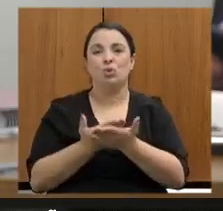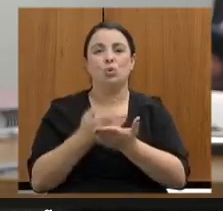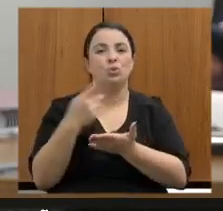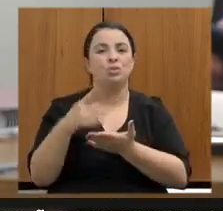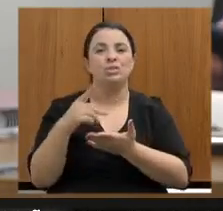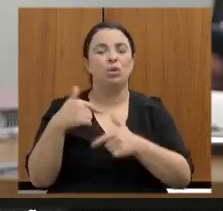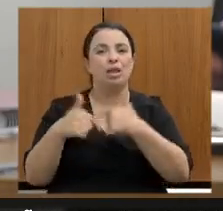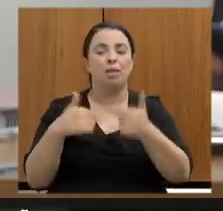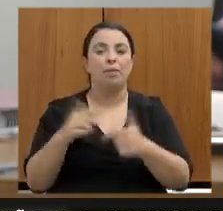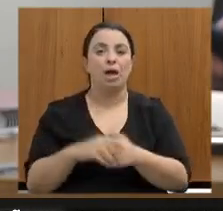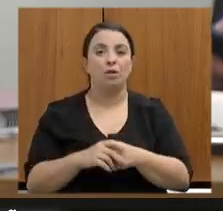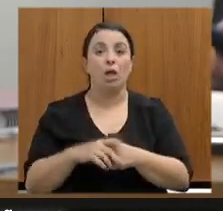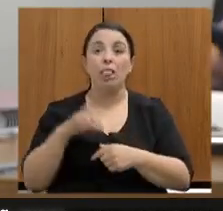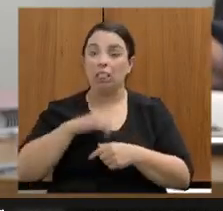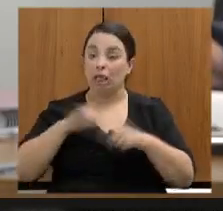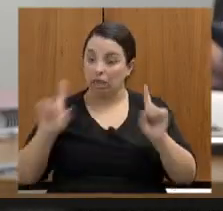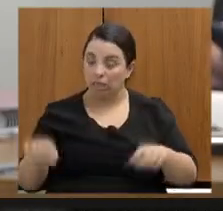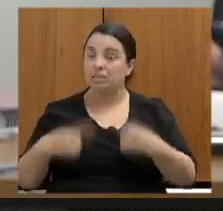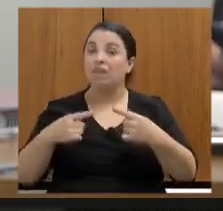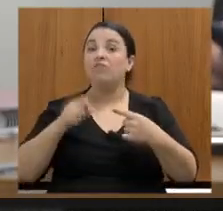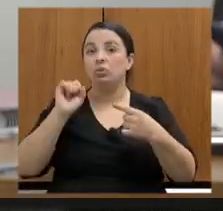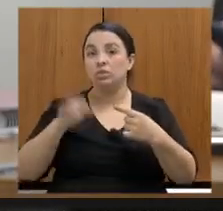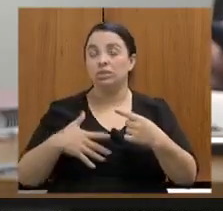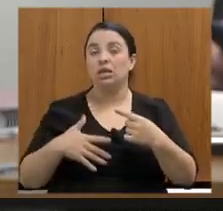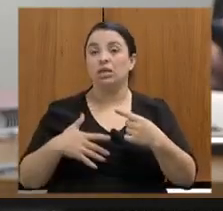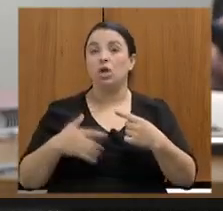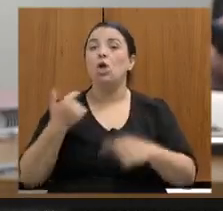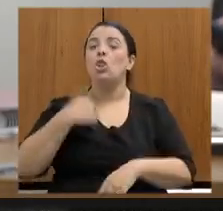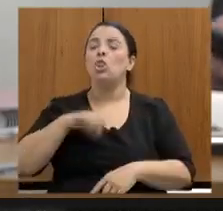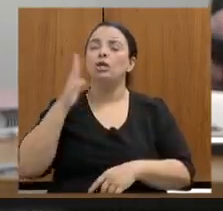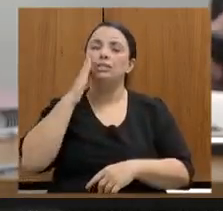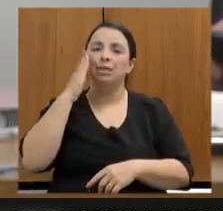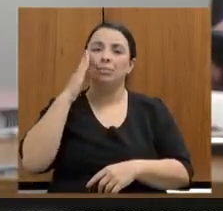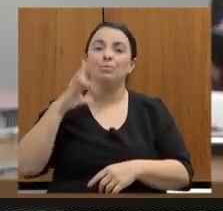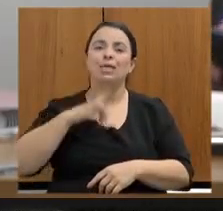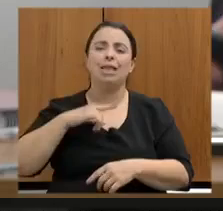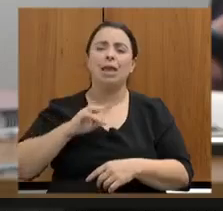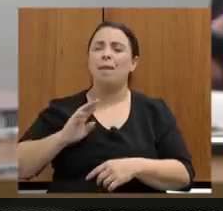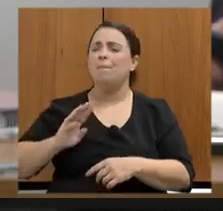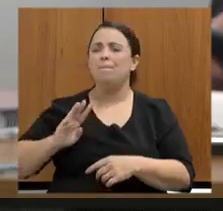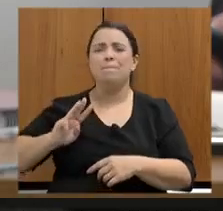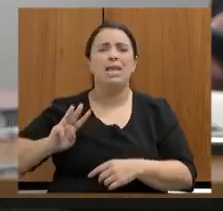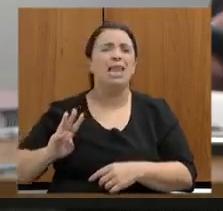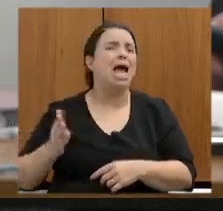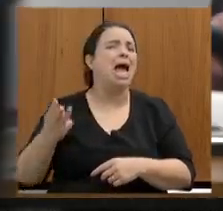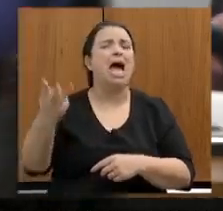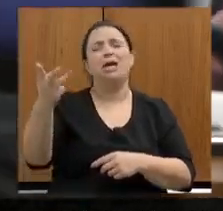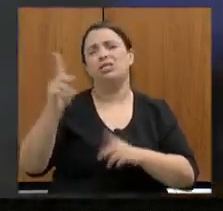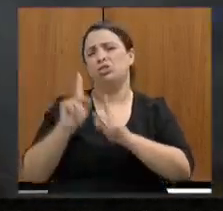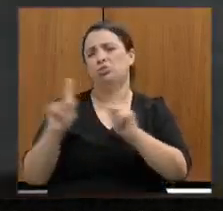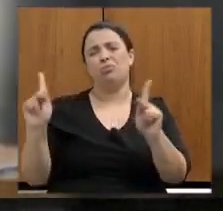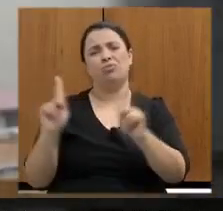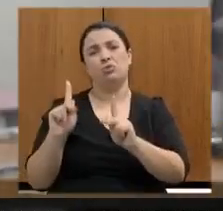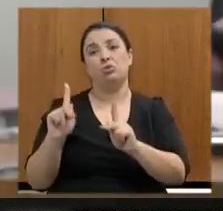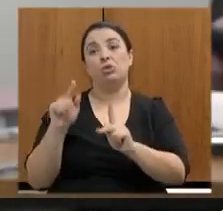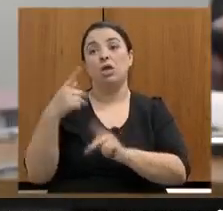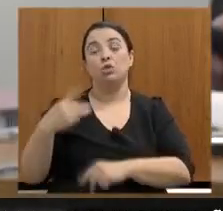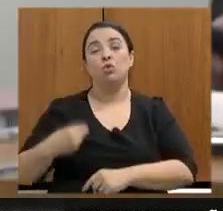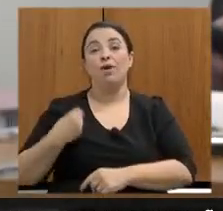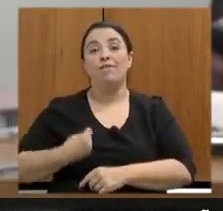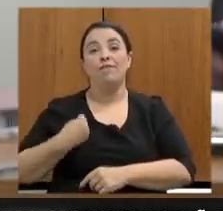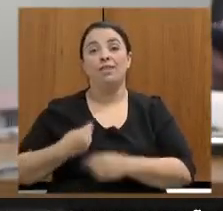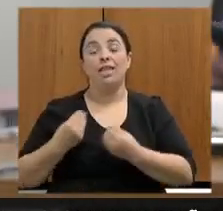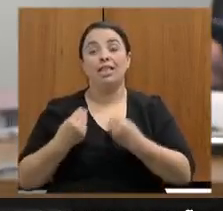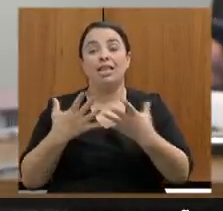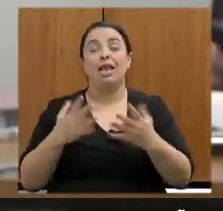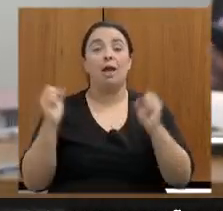a gente sabe que existem milhares de professores educadores que buscam, que doam as suas vidas e têm como paixão